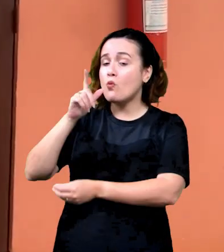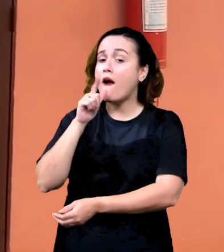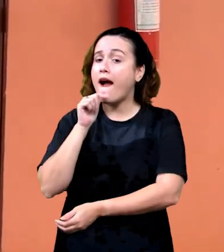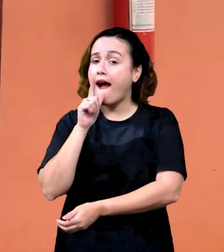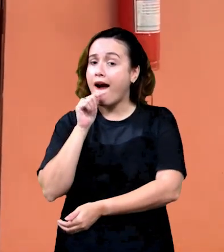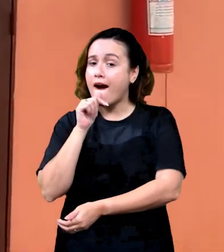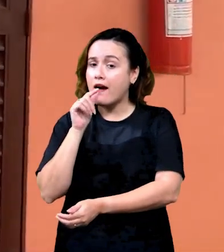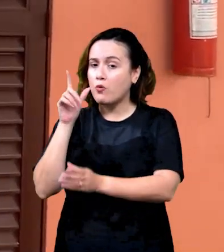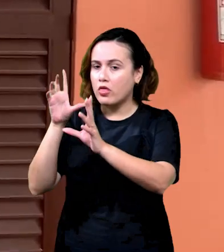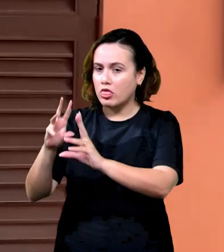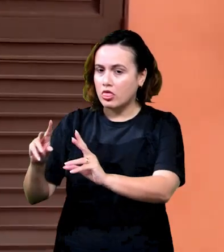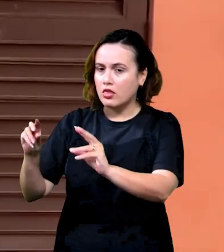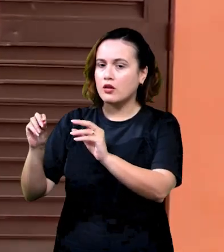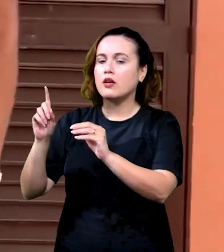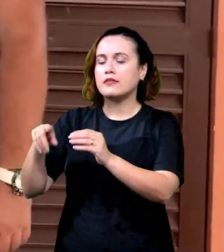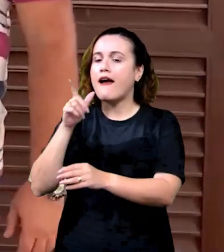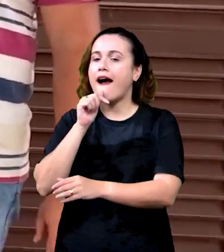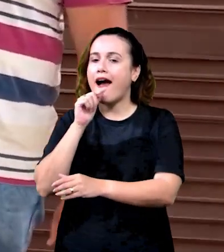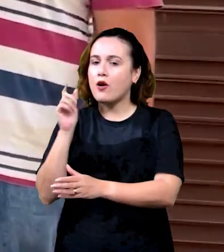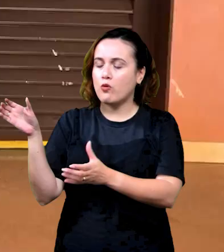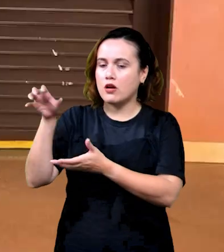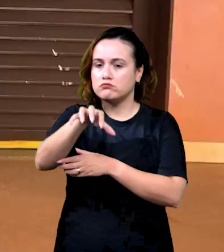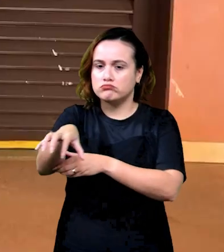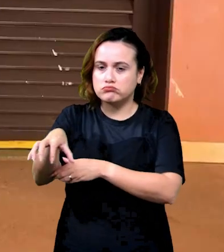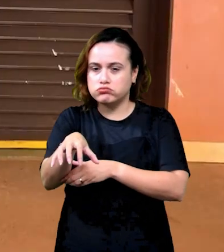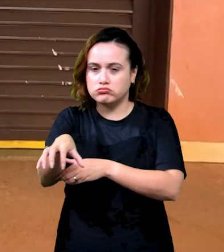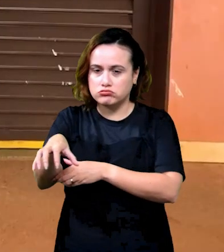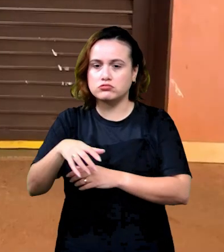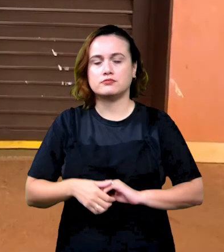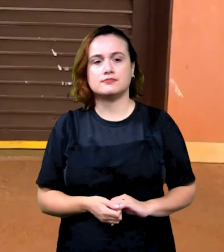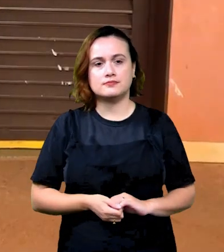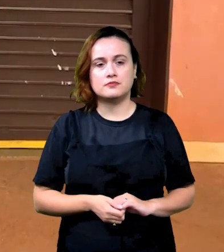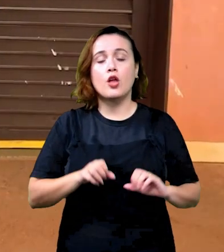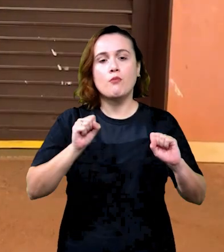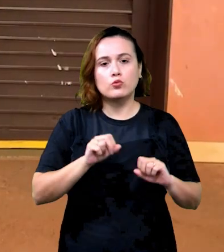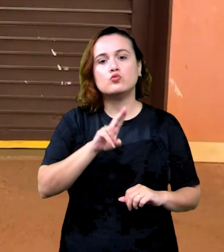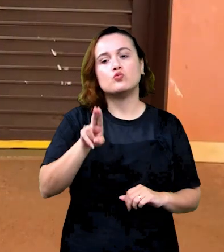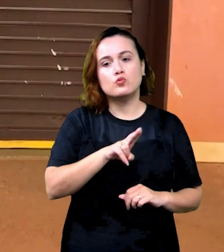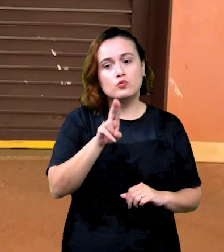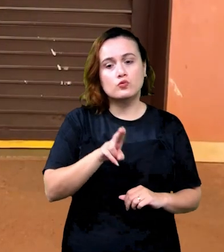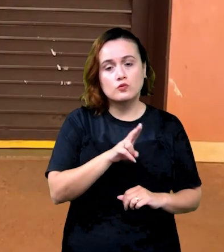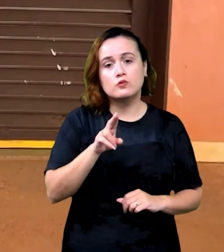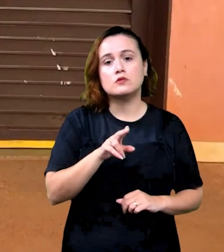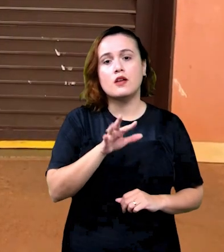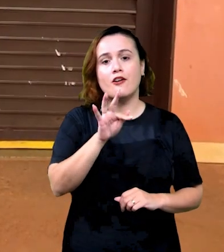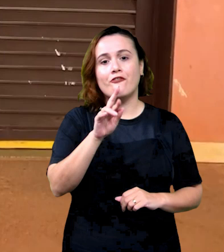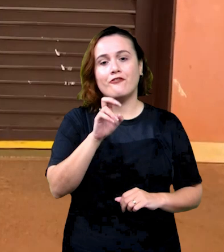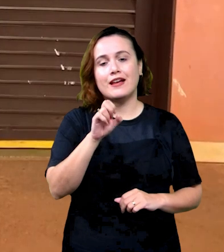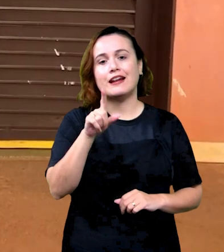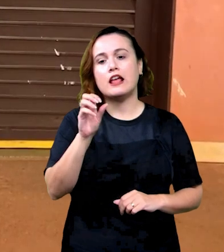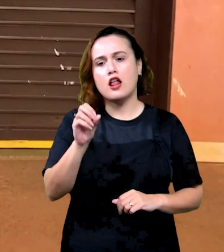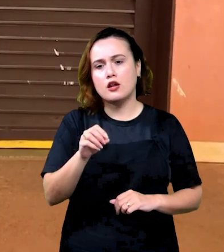e essa água vai dar o ponto do Bokashi. A pode utilizar farelos de oleaginosas, milho,